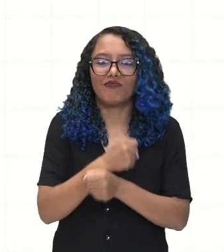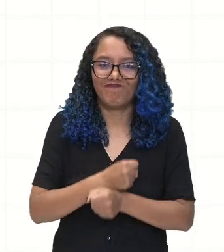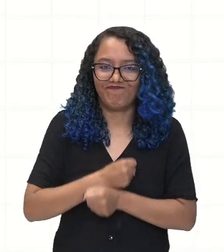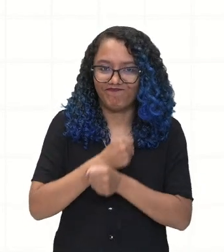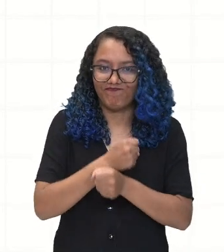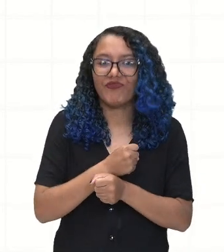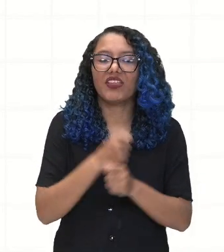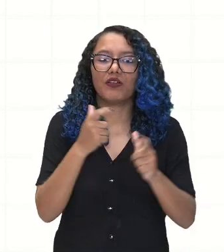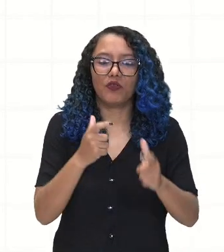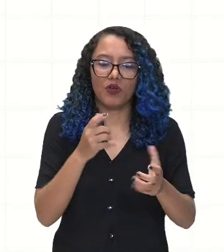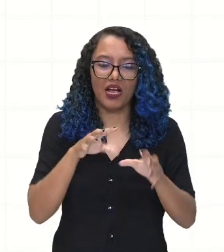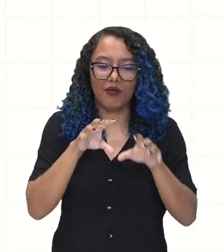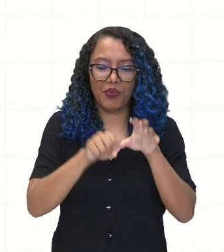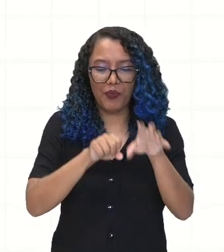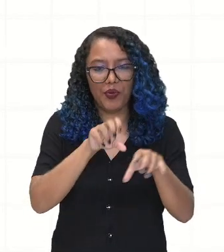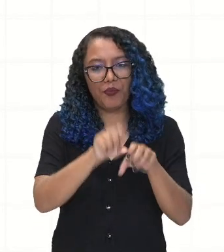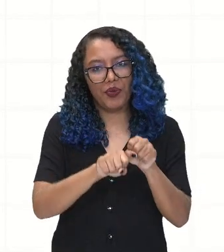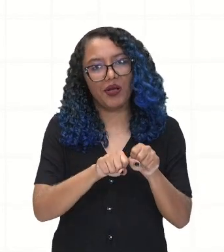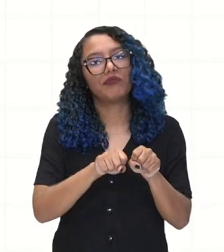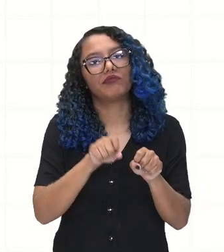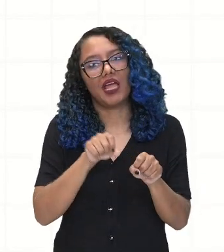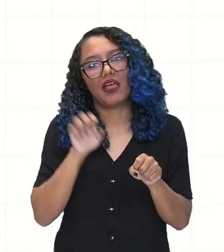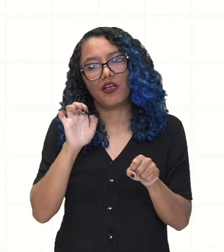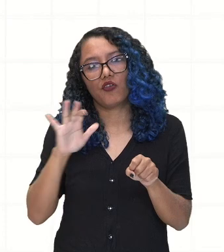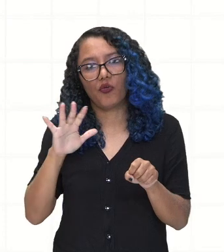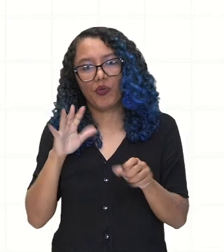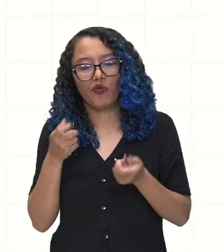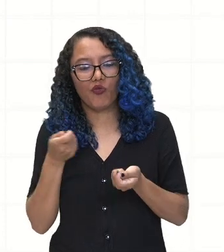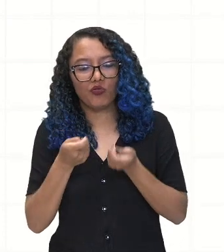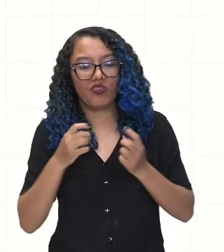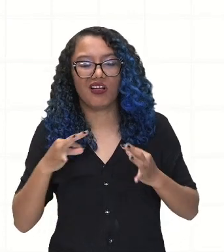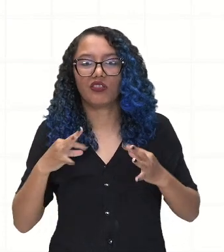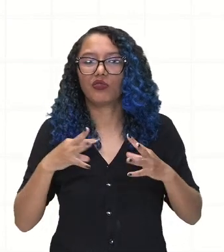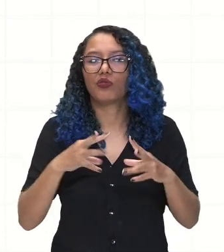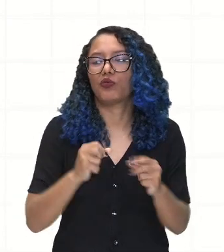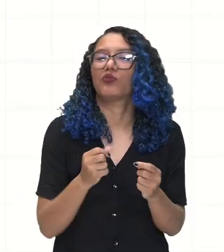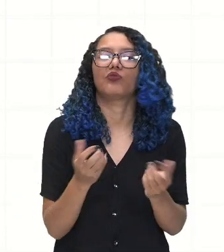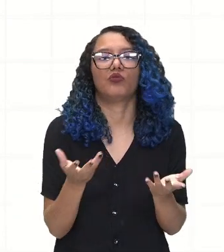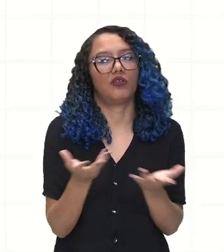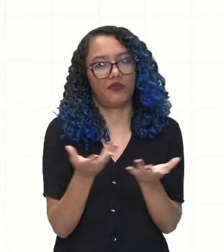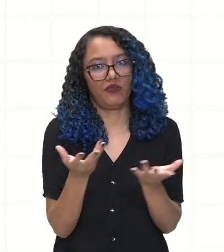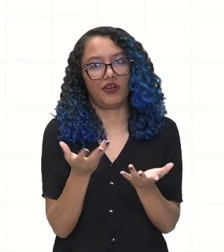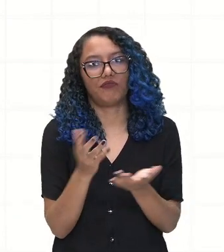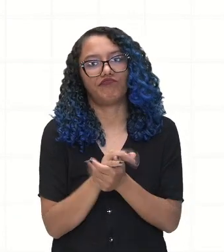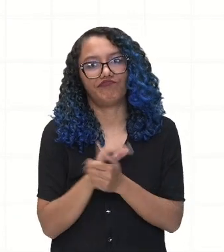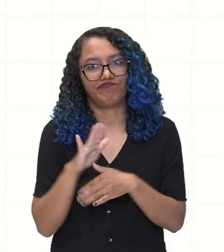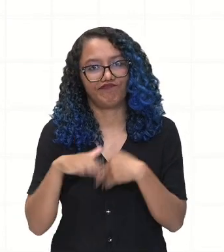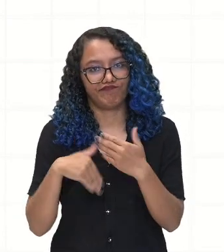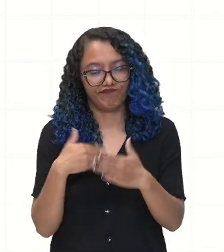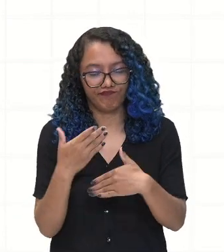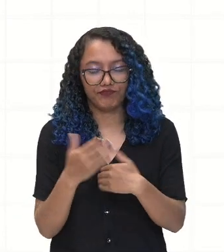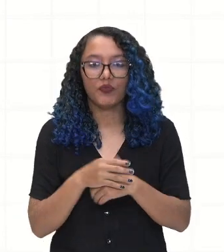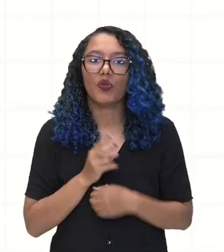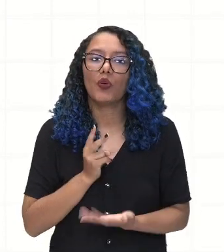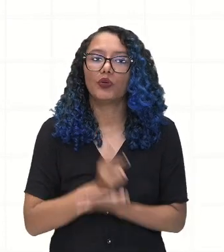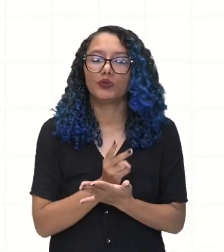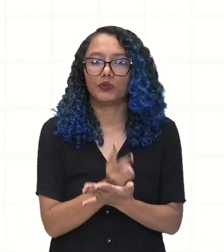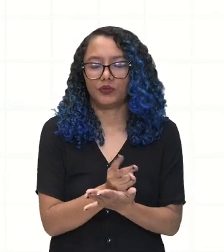dominadas pelos europeus. Ok? Continuando, vamos observar também